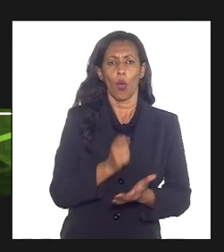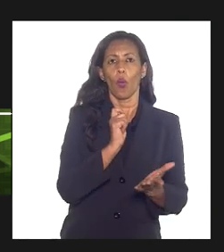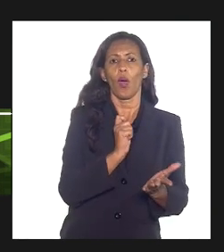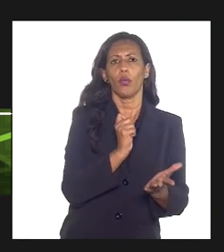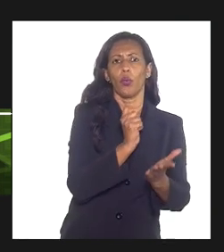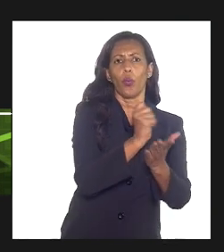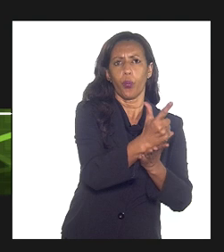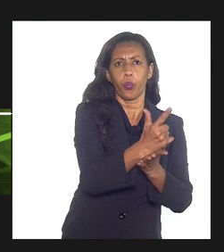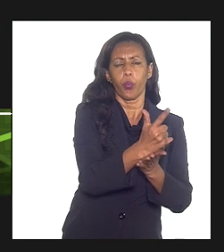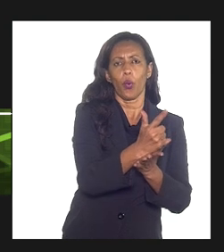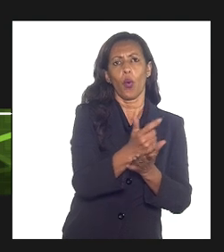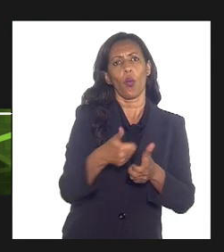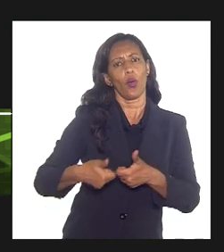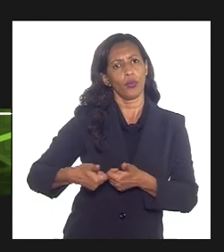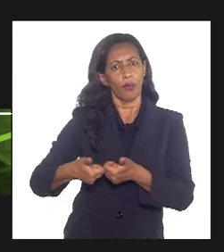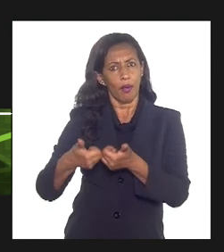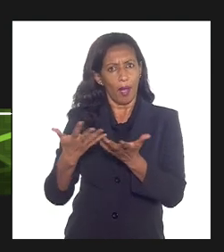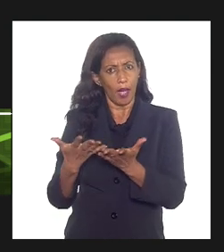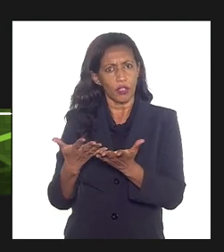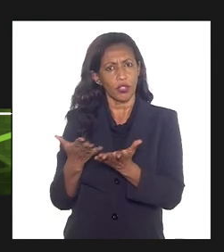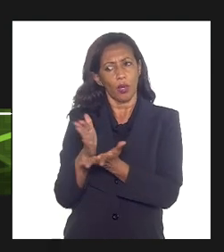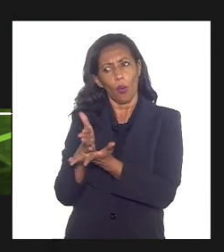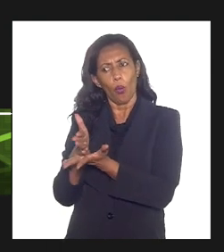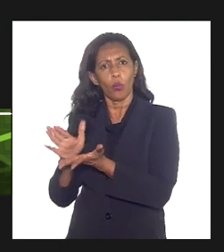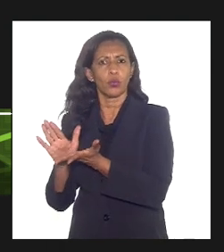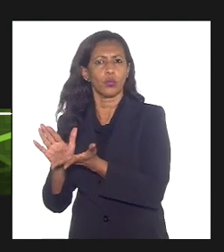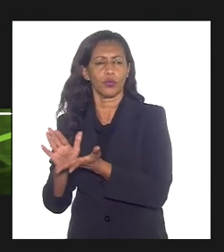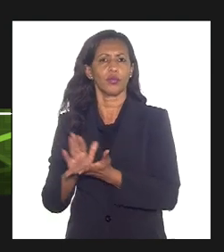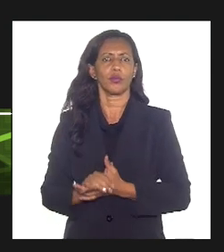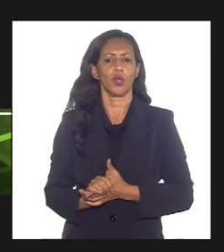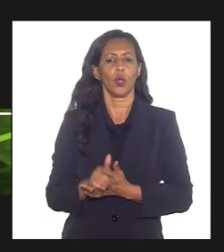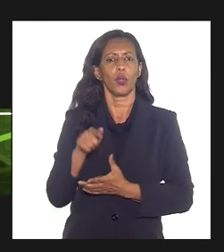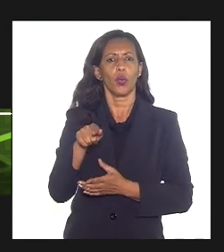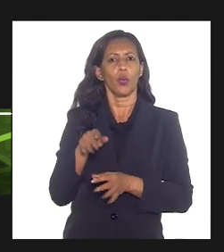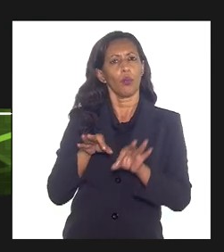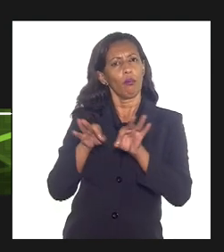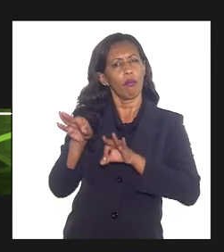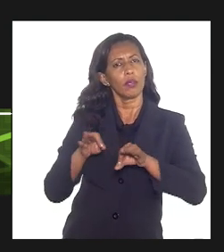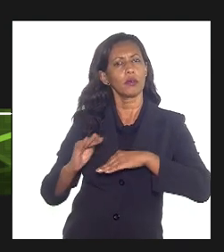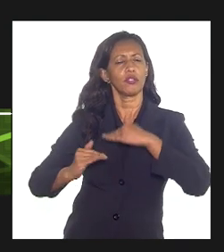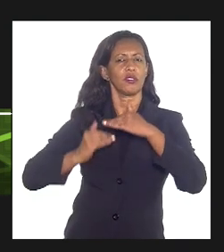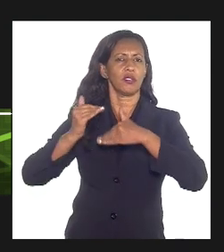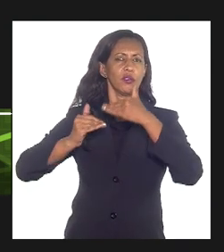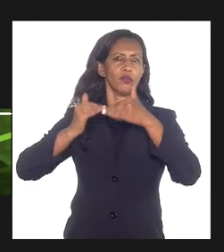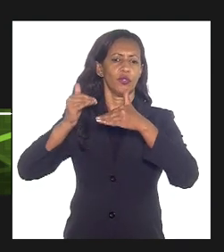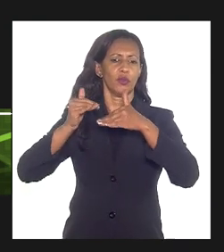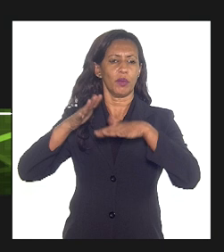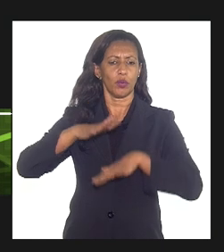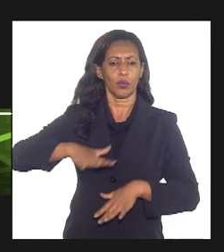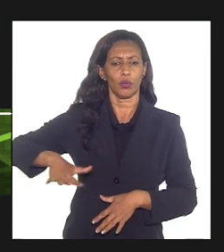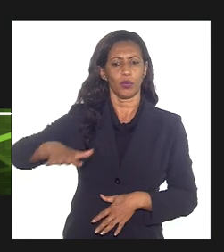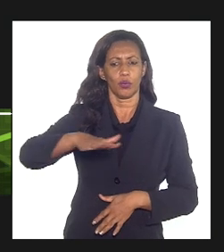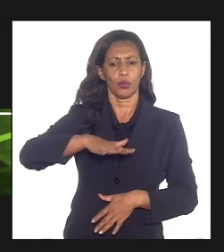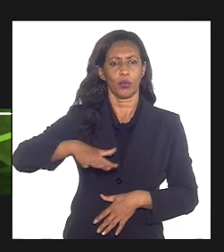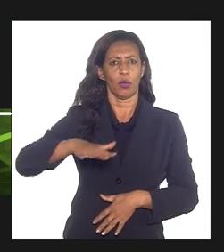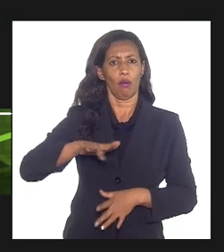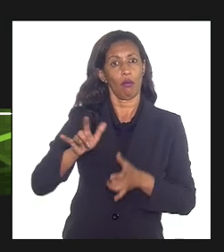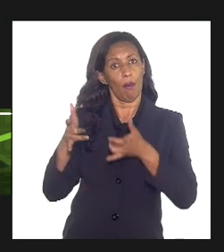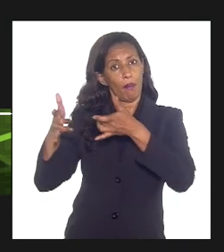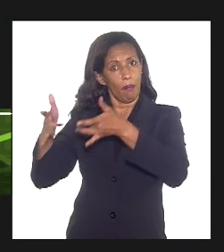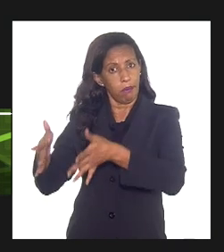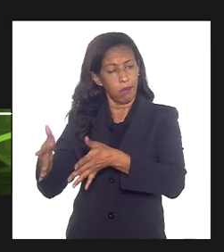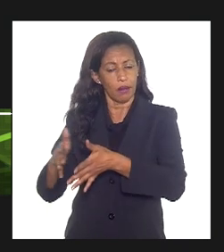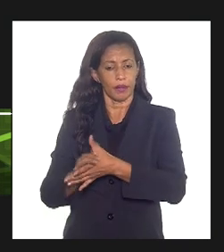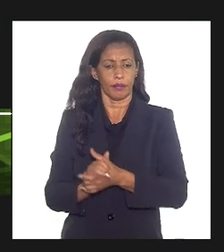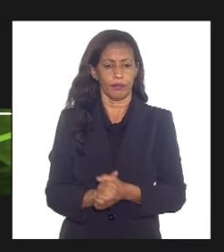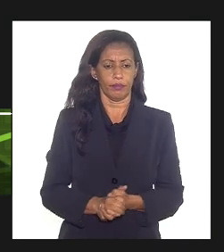que é, então, processada e encaminhada no plano de desenvolvimento do campo, no capítulo de abandono. Então, como eu